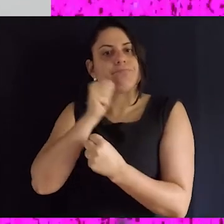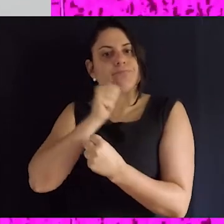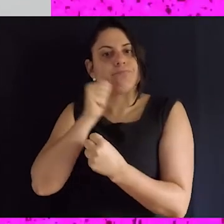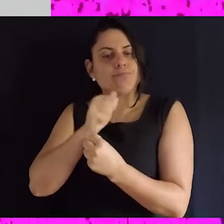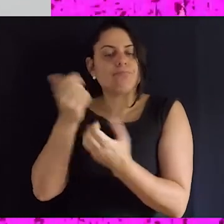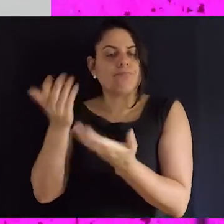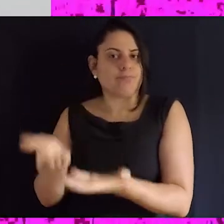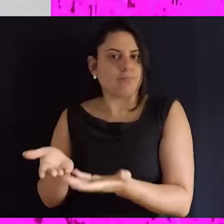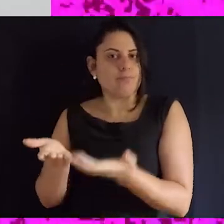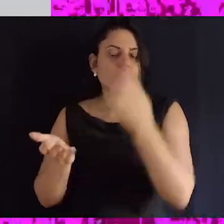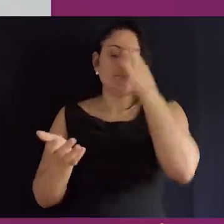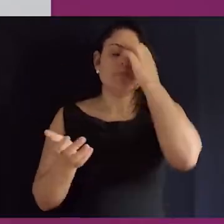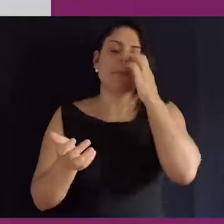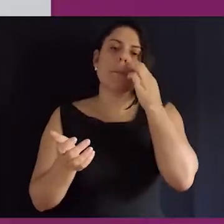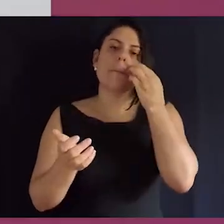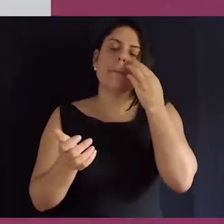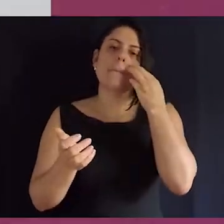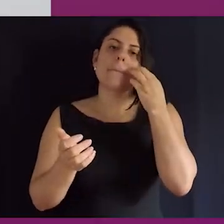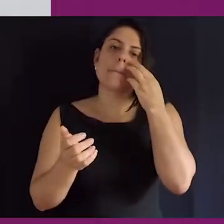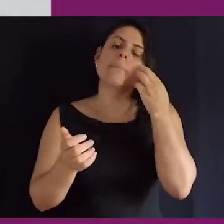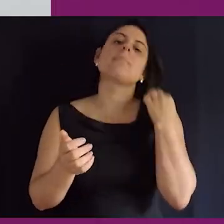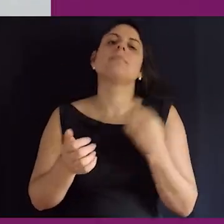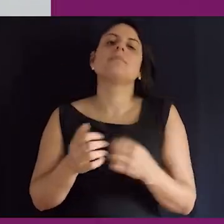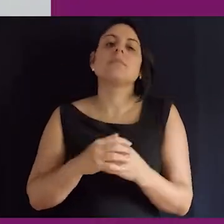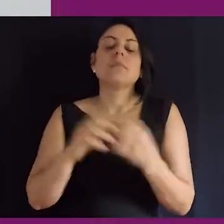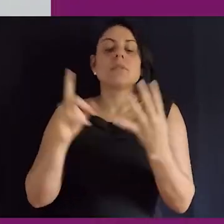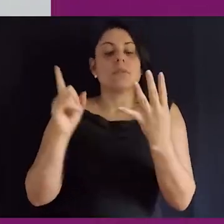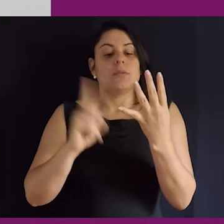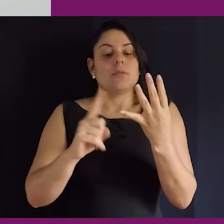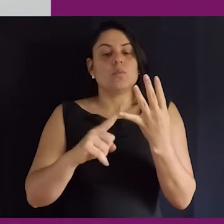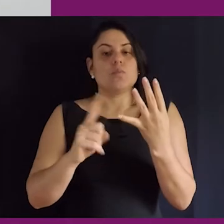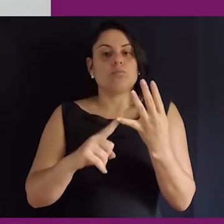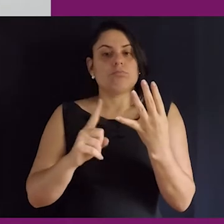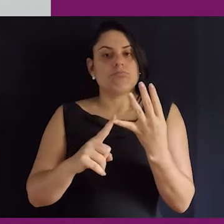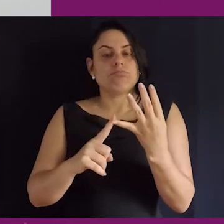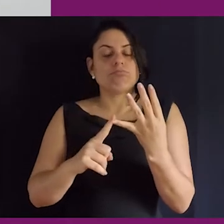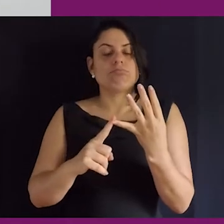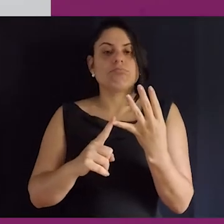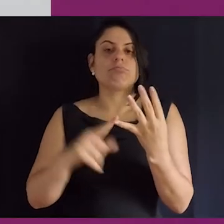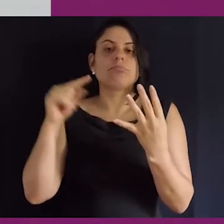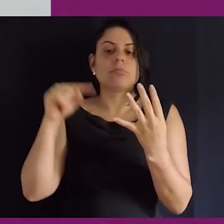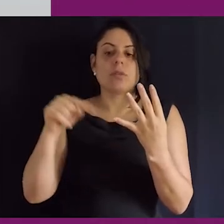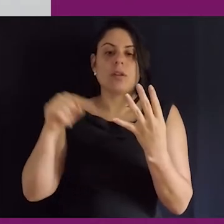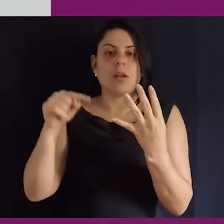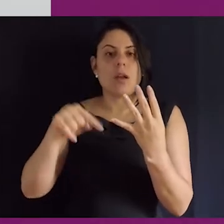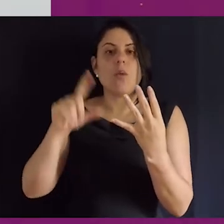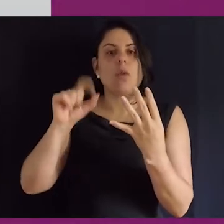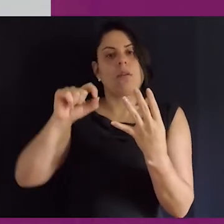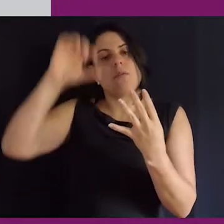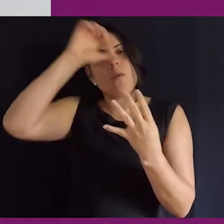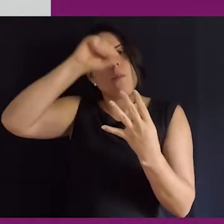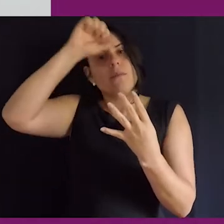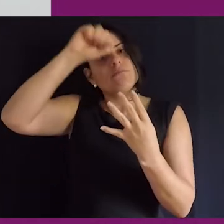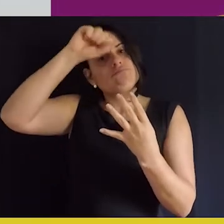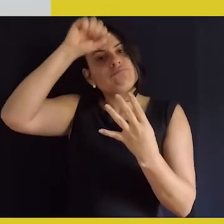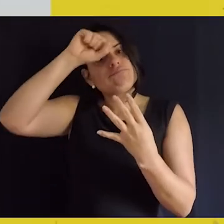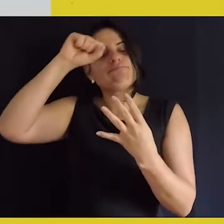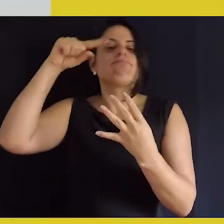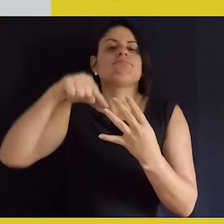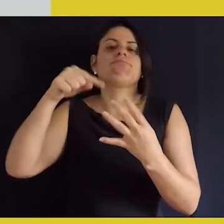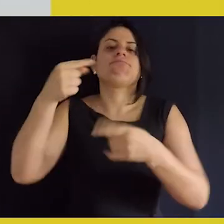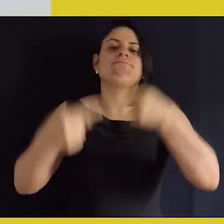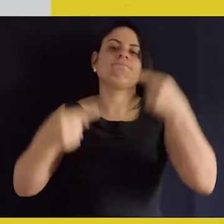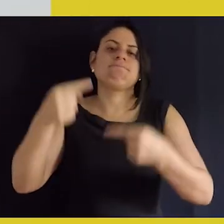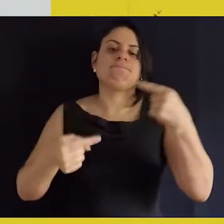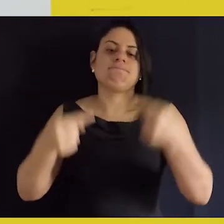vai abrigar, nós abrigamos as mulheres. O quarto eixo da casa é a